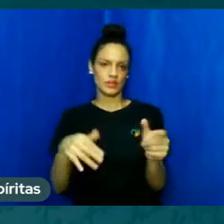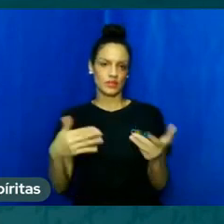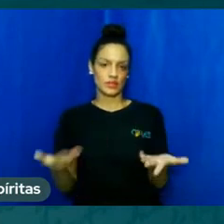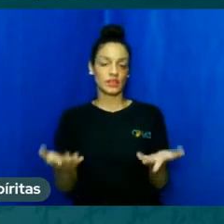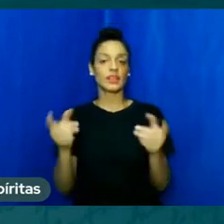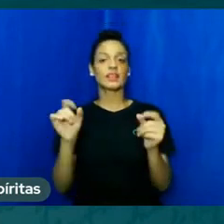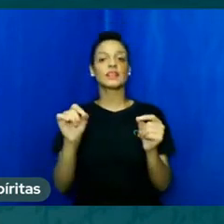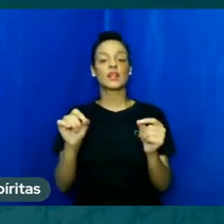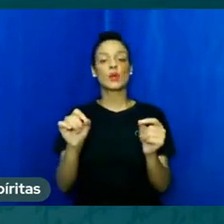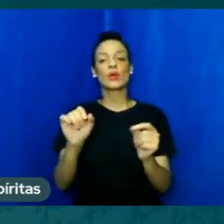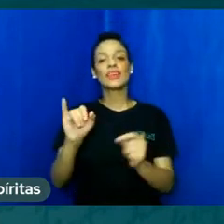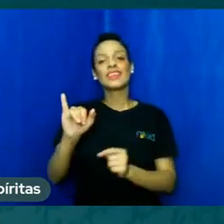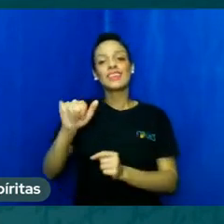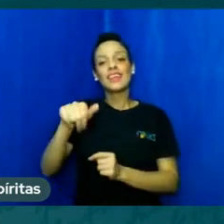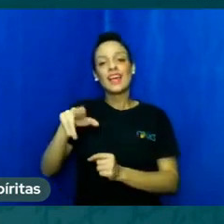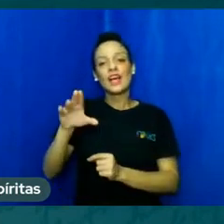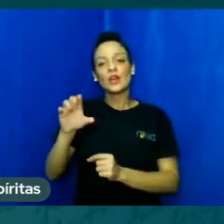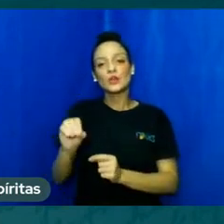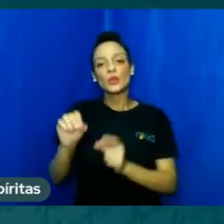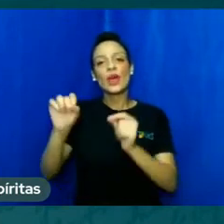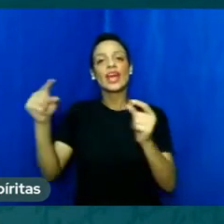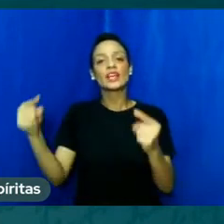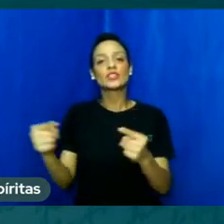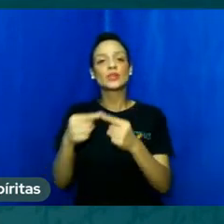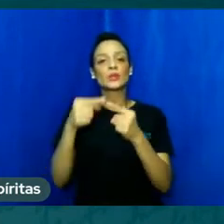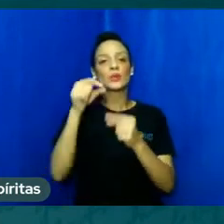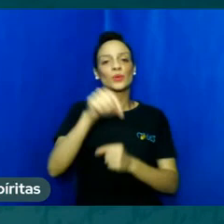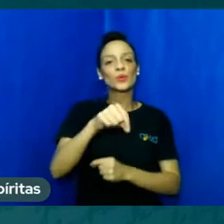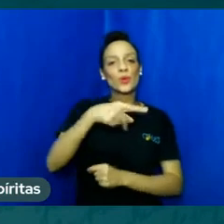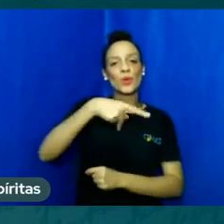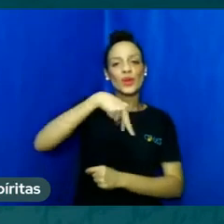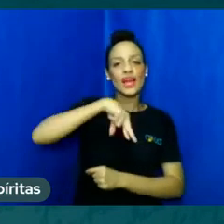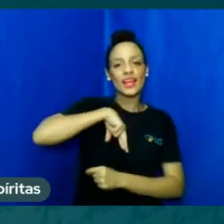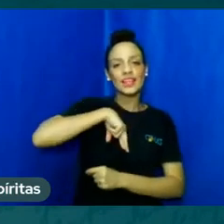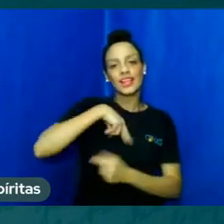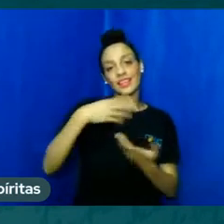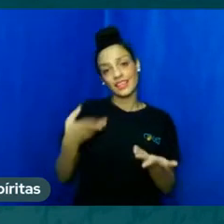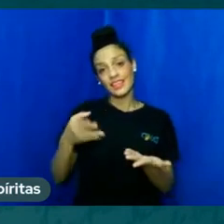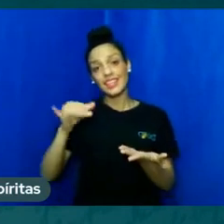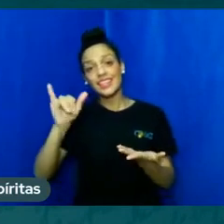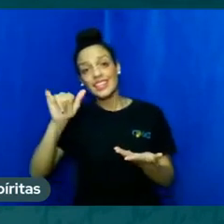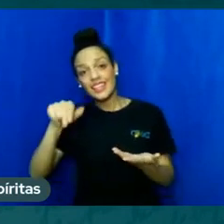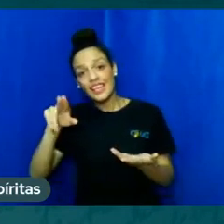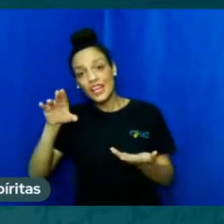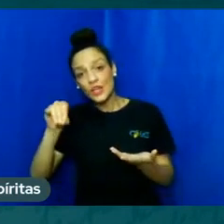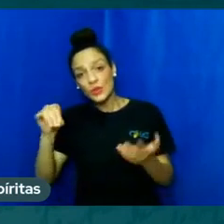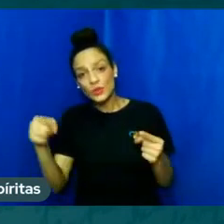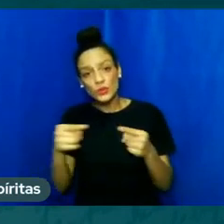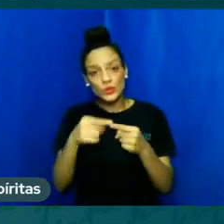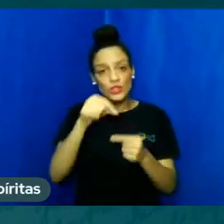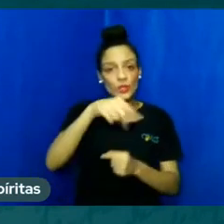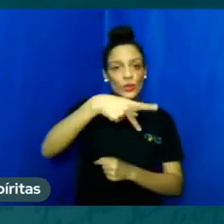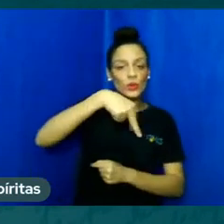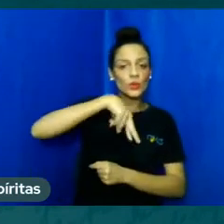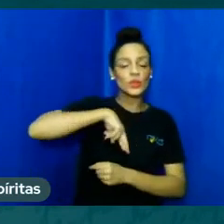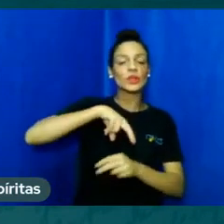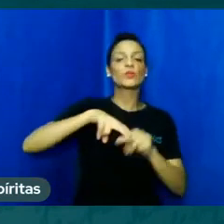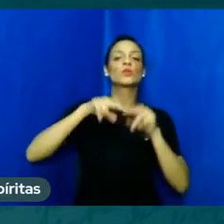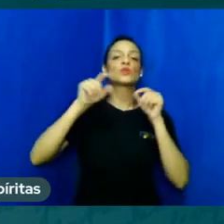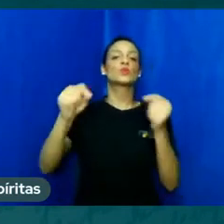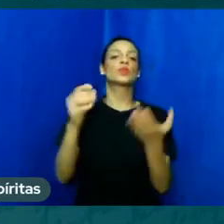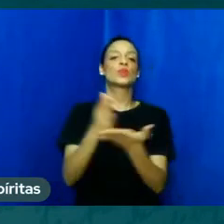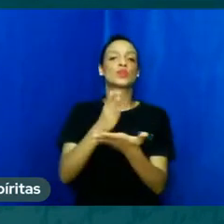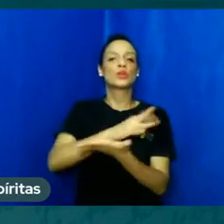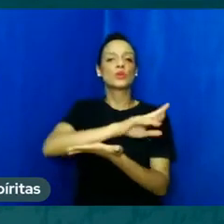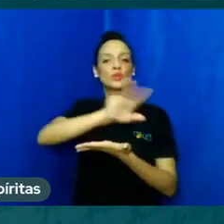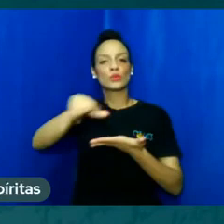o sufixo iano significa segundo kardec veja iano segundo então a codificação foi feita segundo